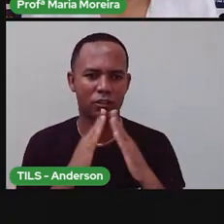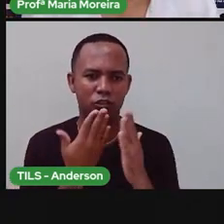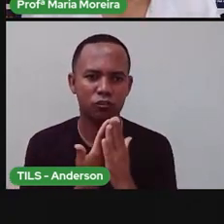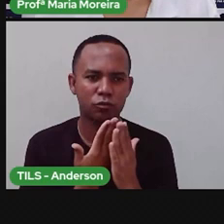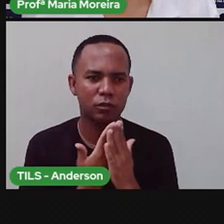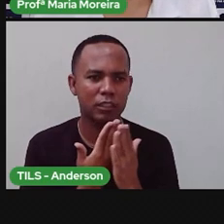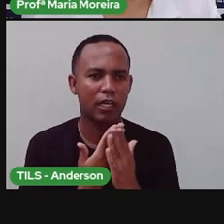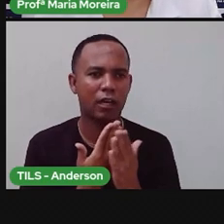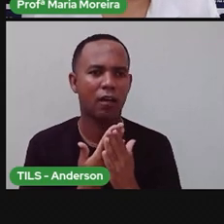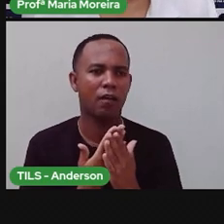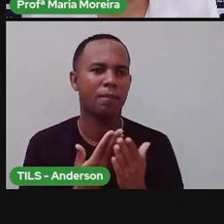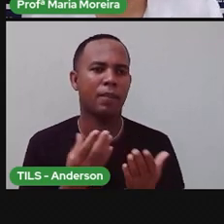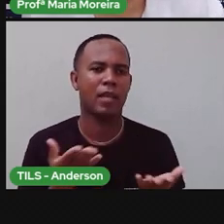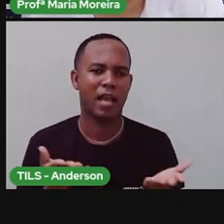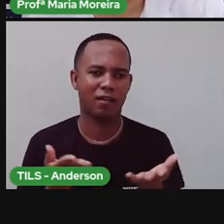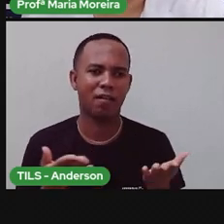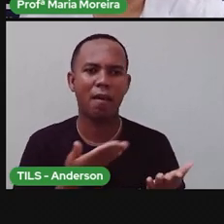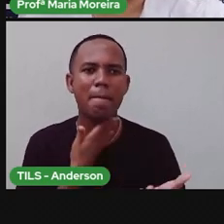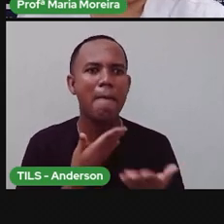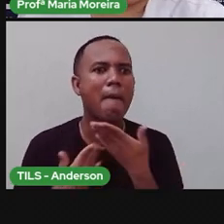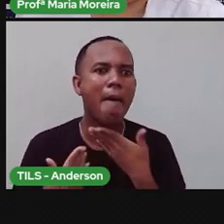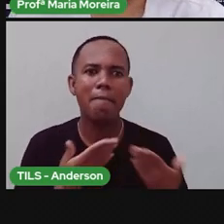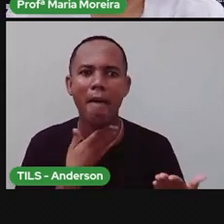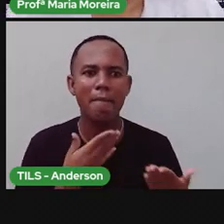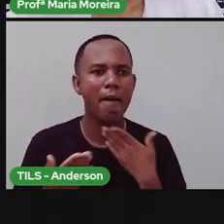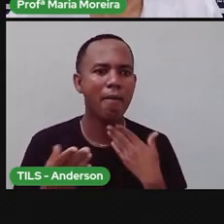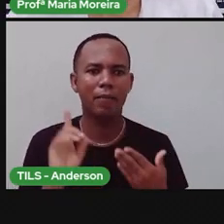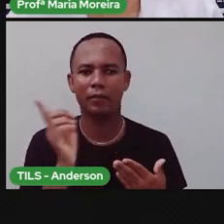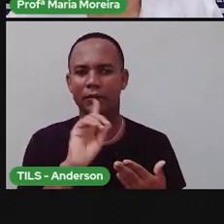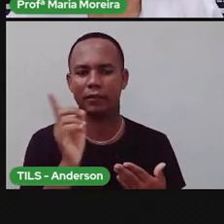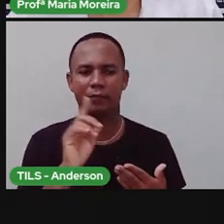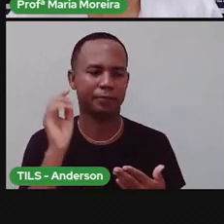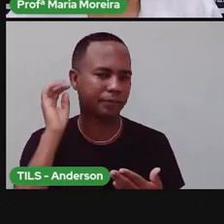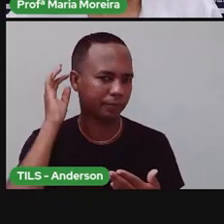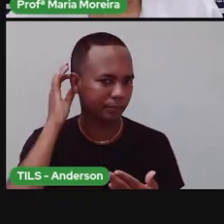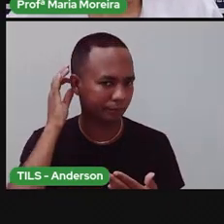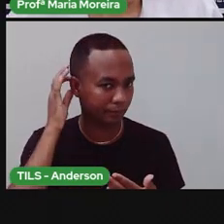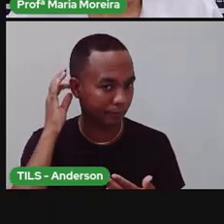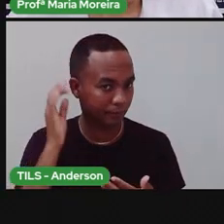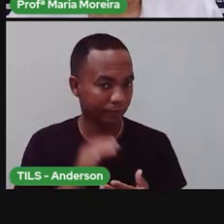não quer bate-papo, a Pró não quer conversa. Certo? Vamos lá.